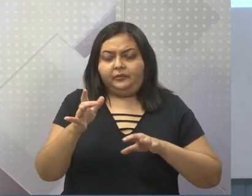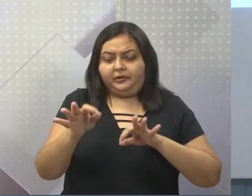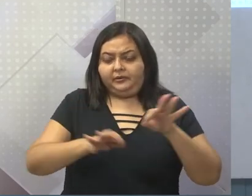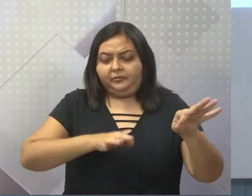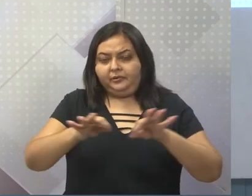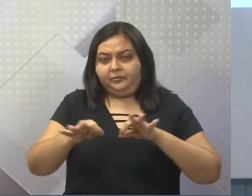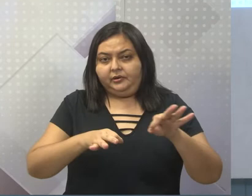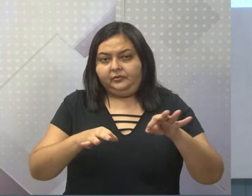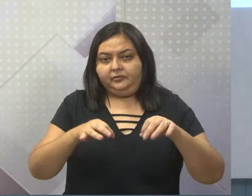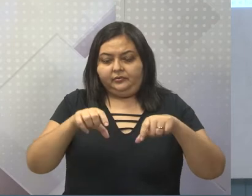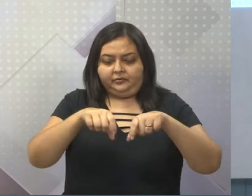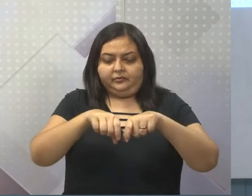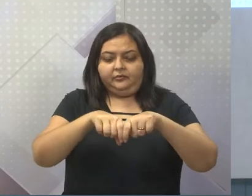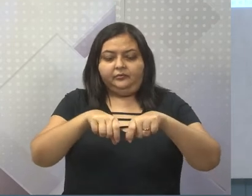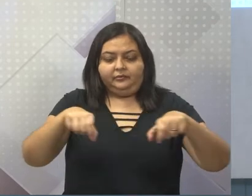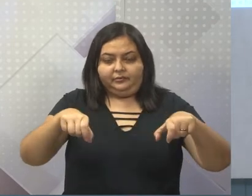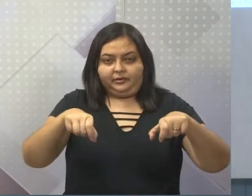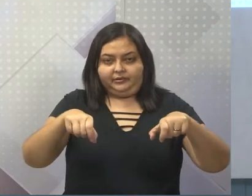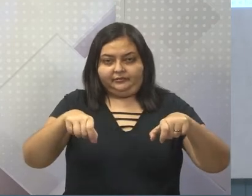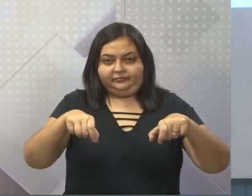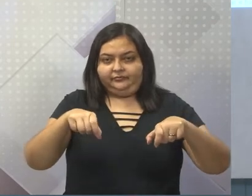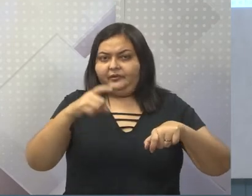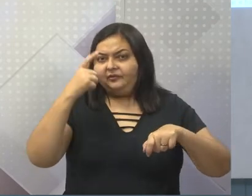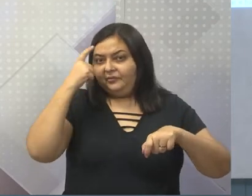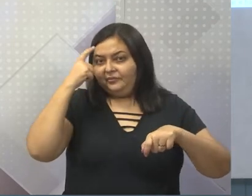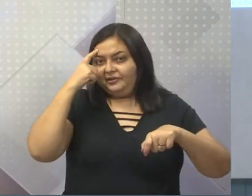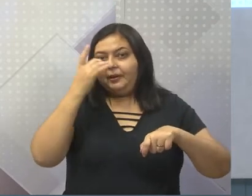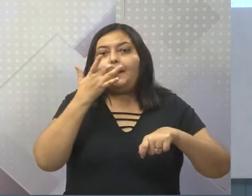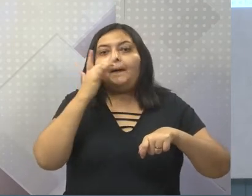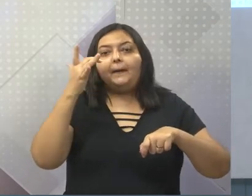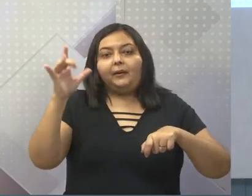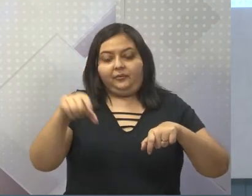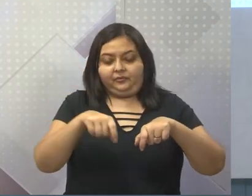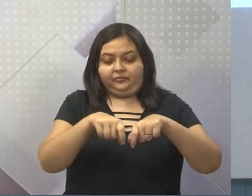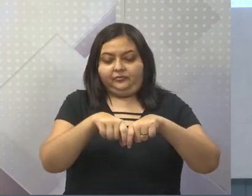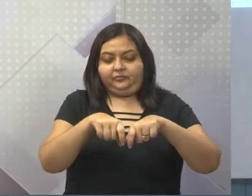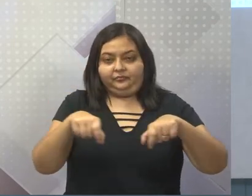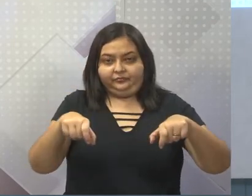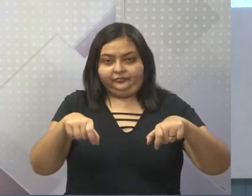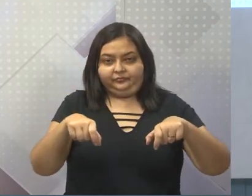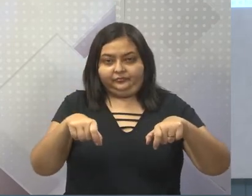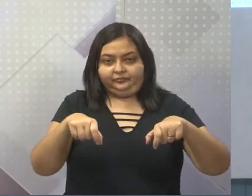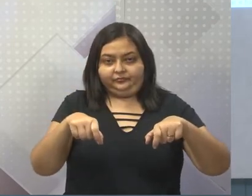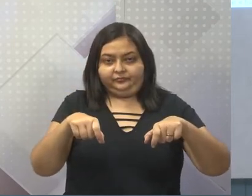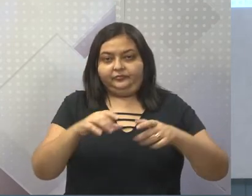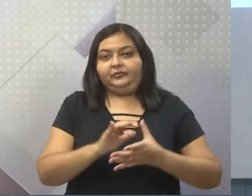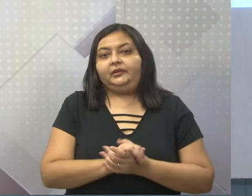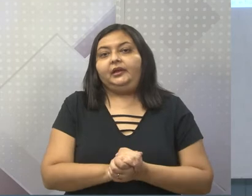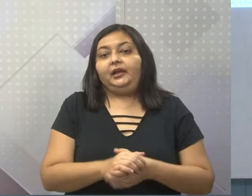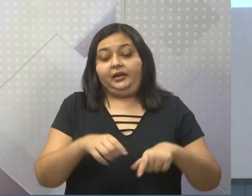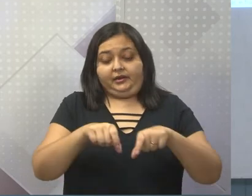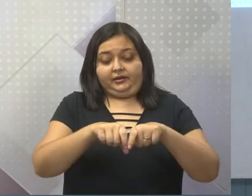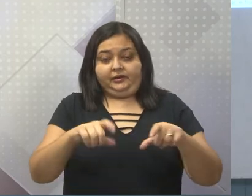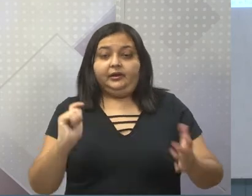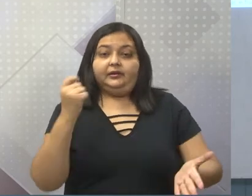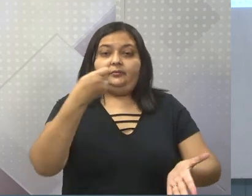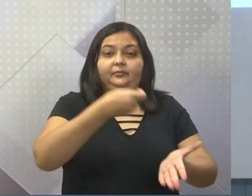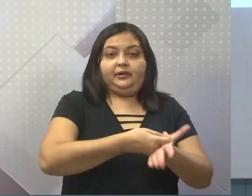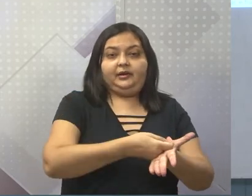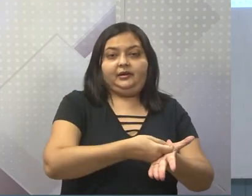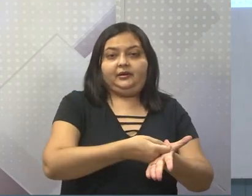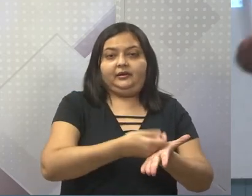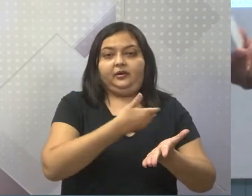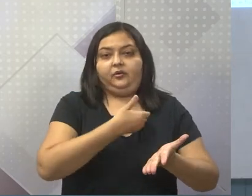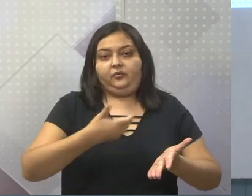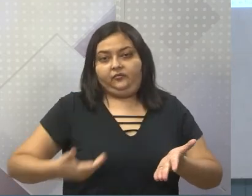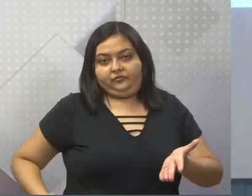uma barra. Isso aqui, vamos fazer de conta aqui. É uma barra de ouro. Então, só que essa barra aqui era a quantidade que ele tem que pagar. Aí, ele vai dizer assim.